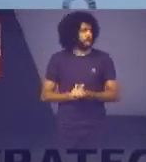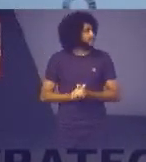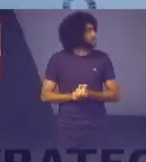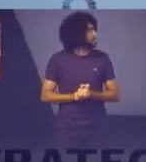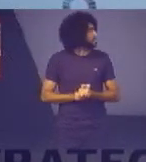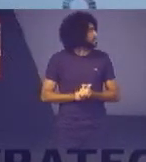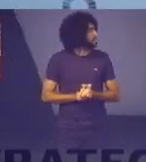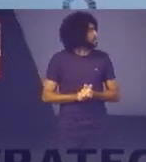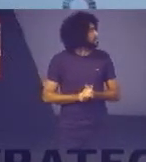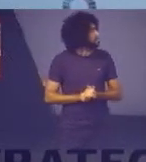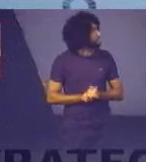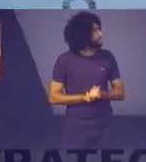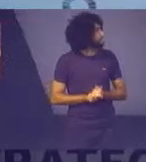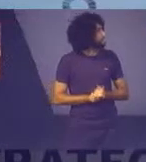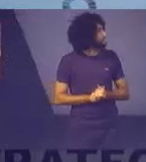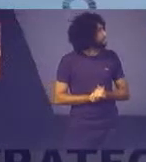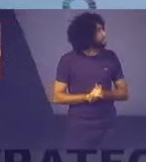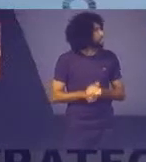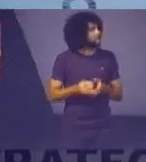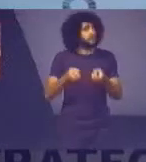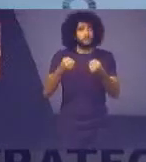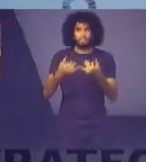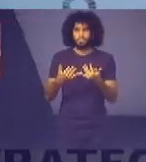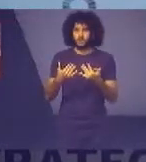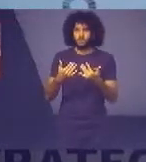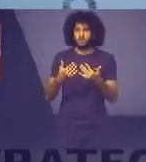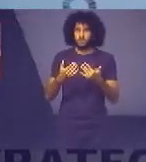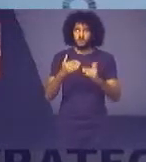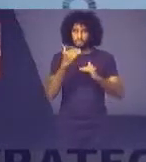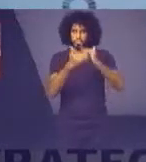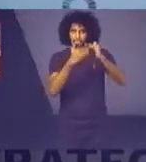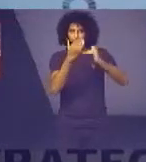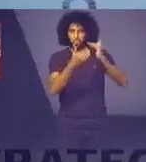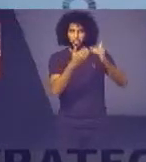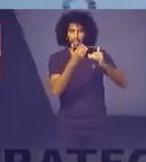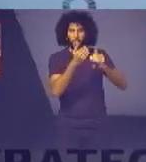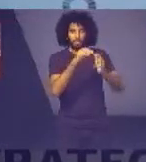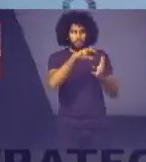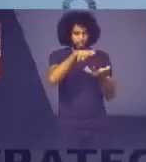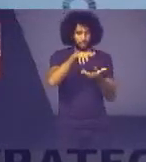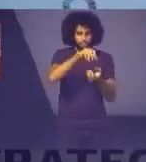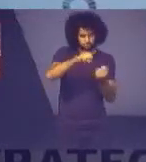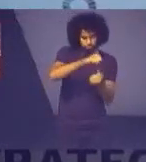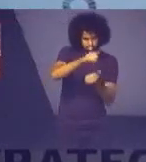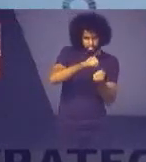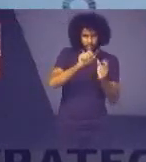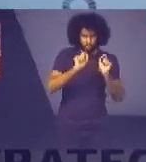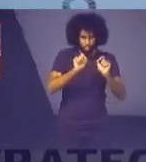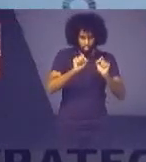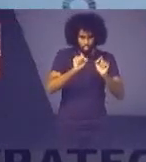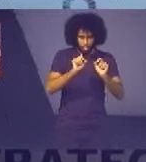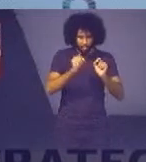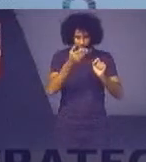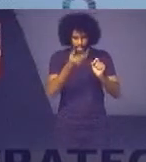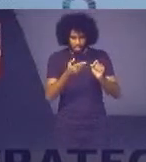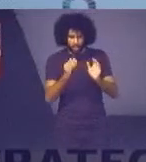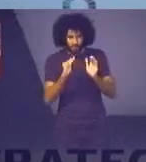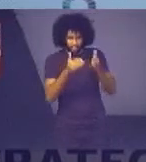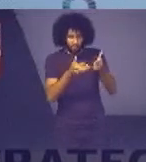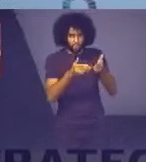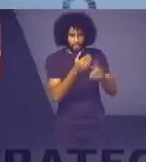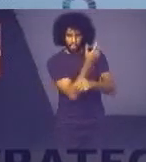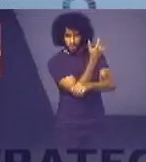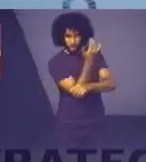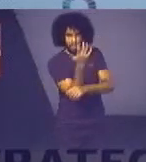quando nós falamos em desenvolvimento sustentável É aquele movimento em que desenvolvimento econômico, social e ambiental